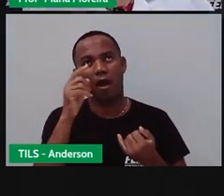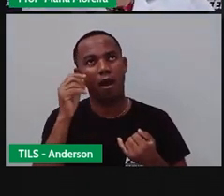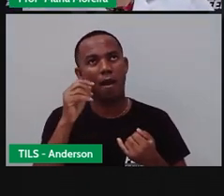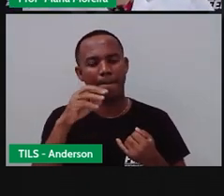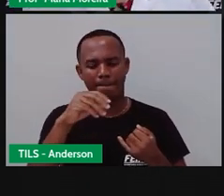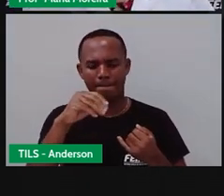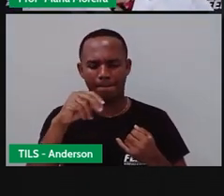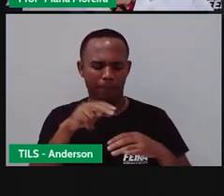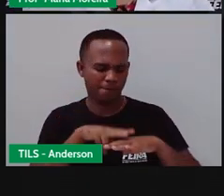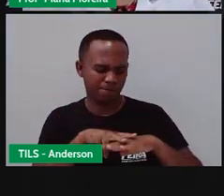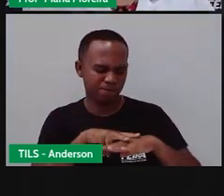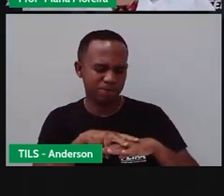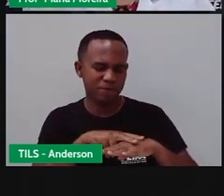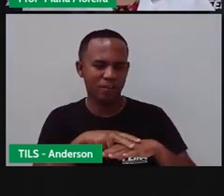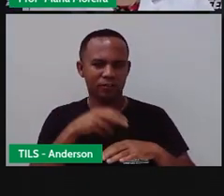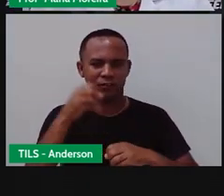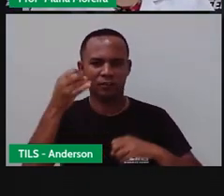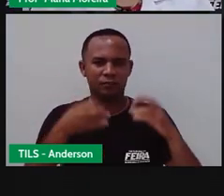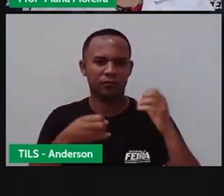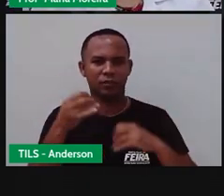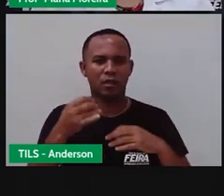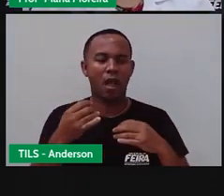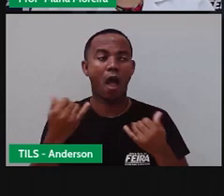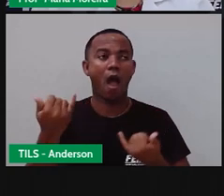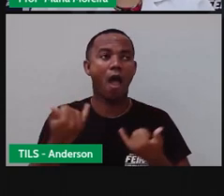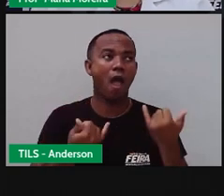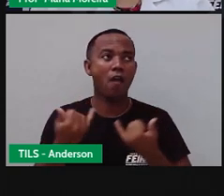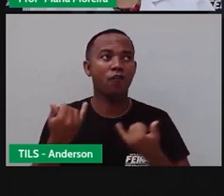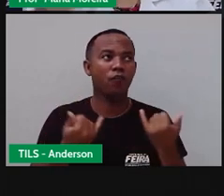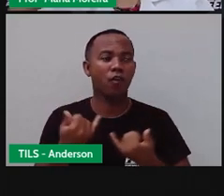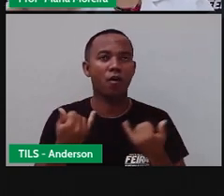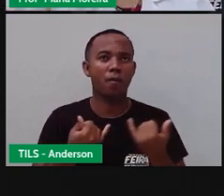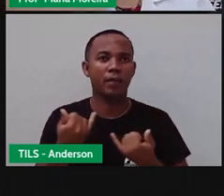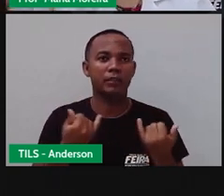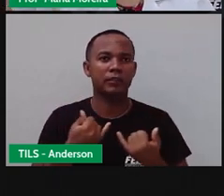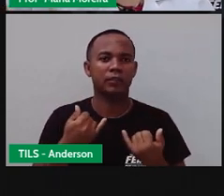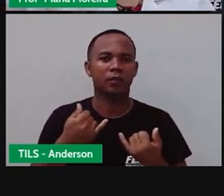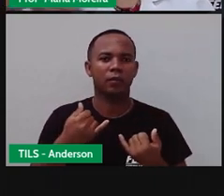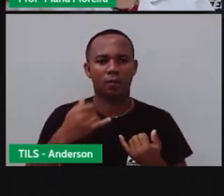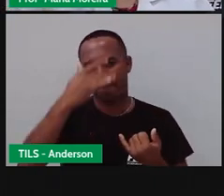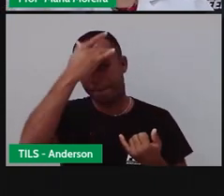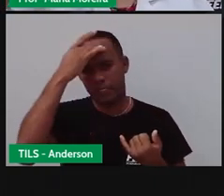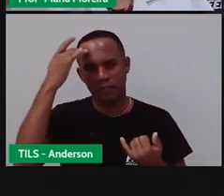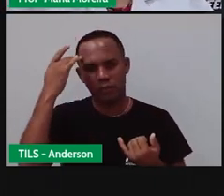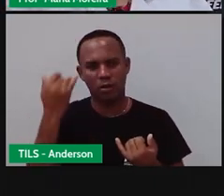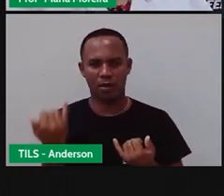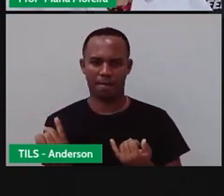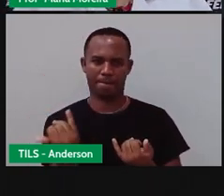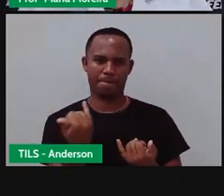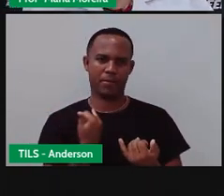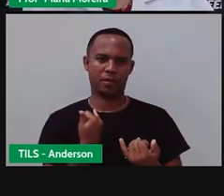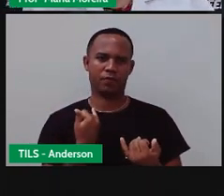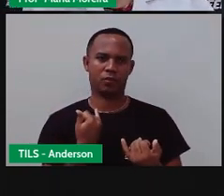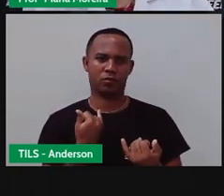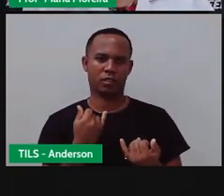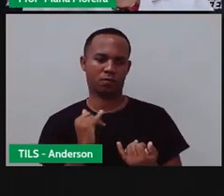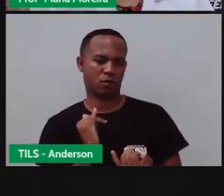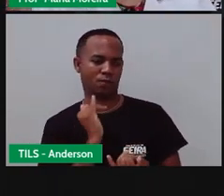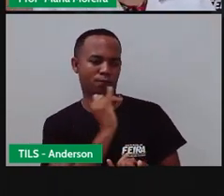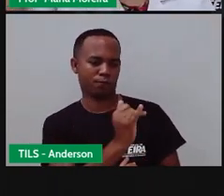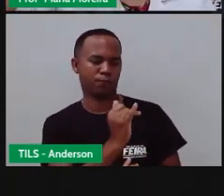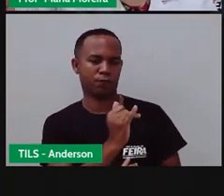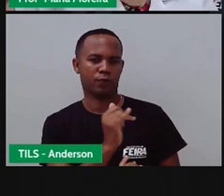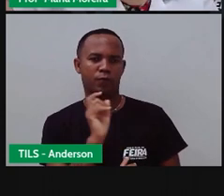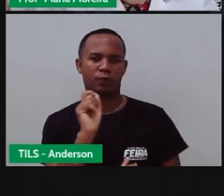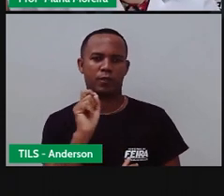Senhor dos Passos, Pronto. Isso é o quê? Uma fonte imaterial que foi passada de uma pessoa para outra. E aí,